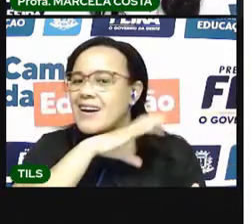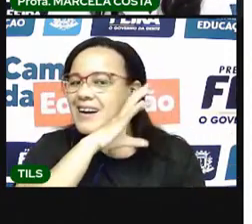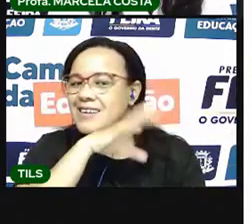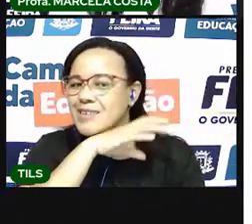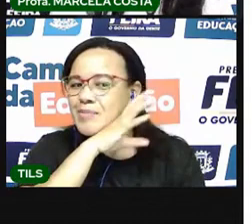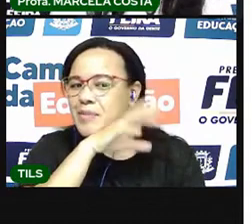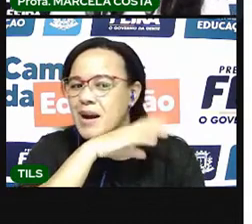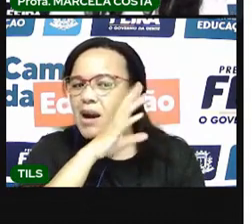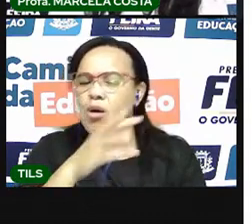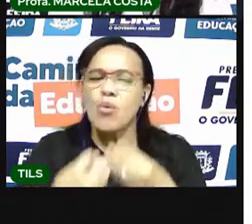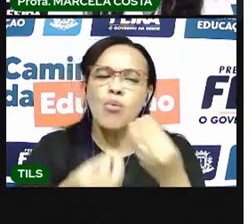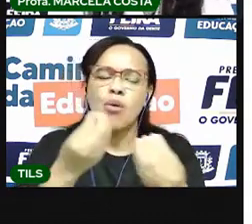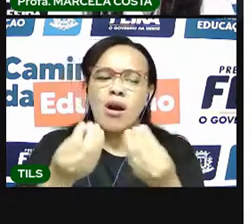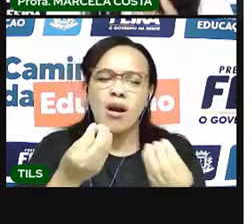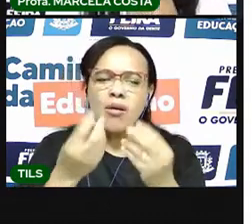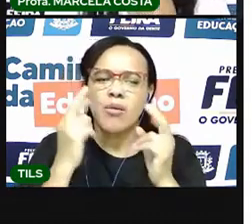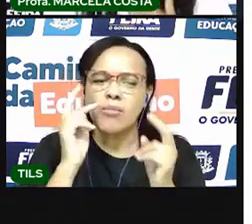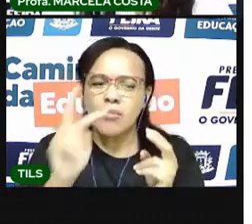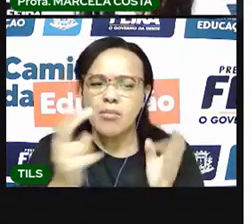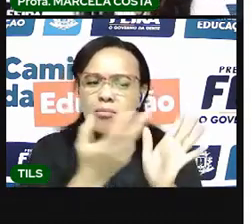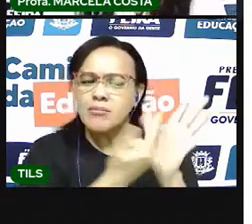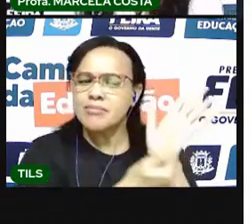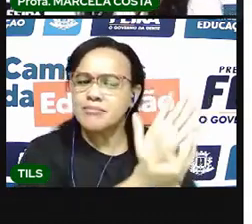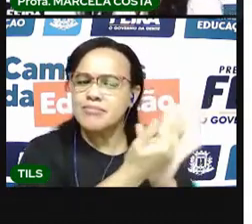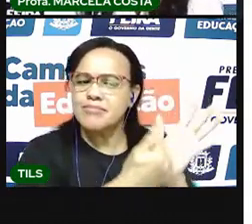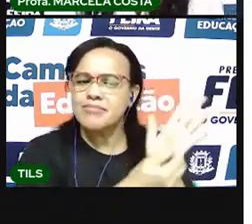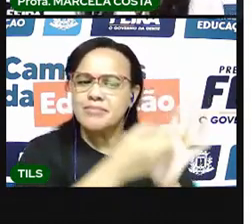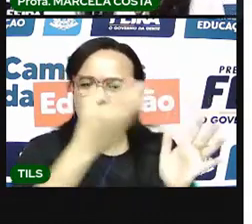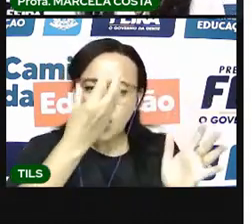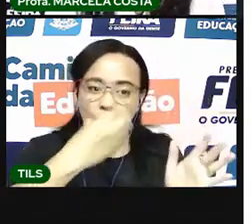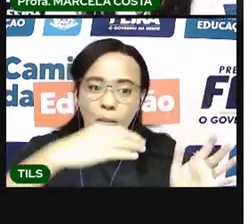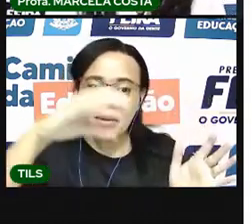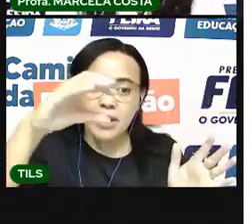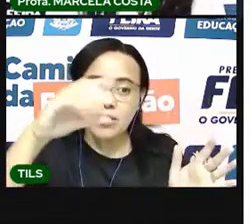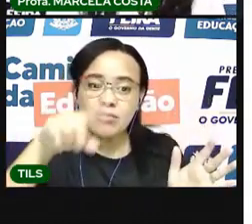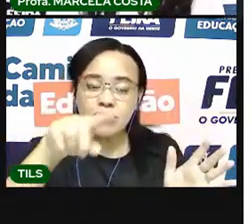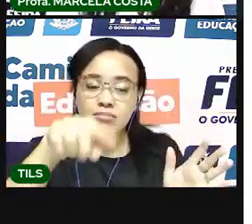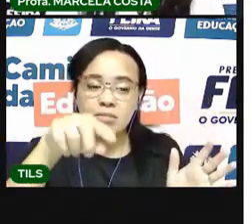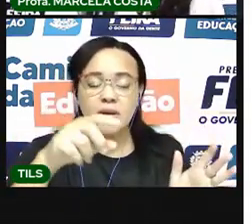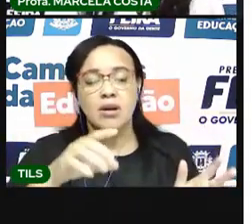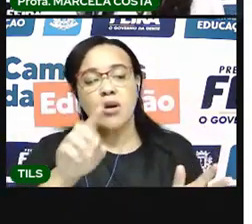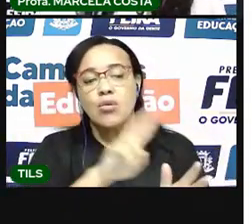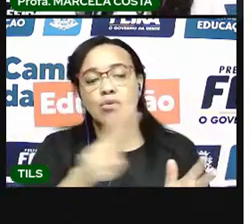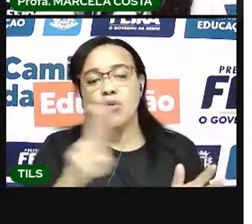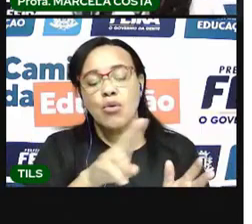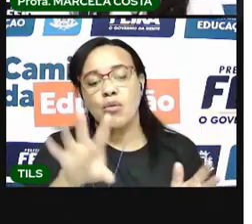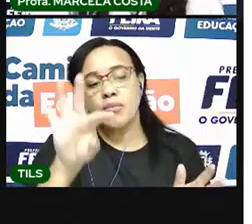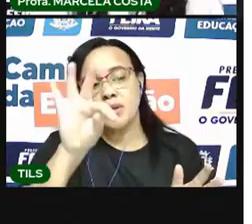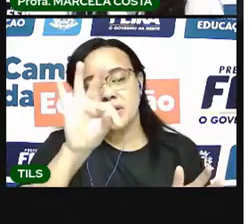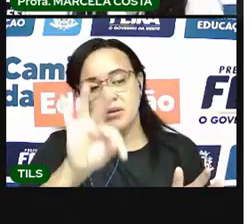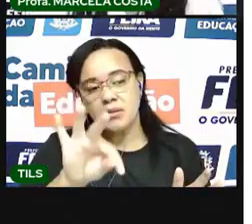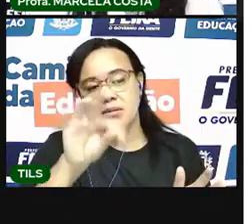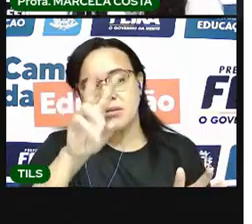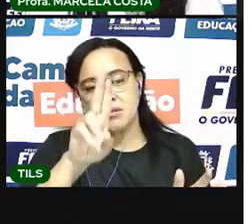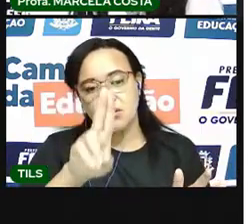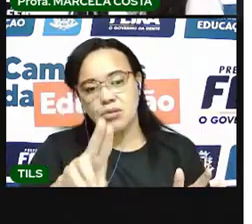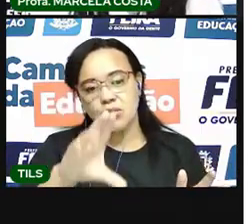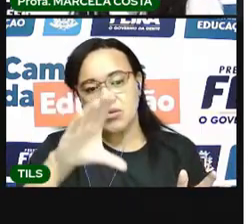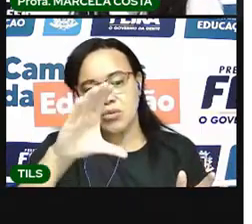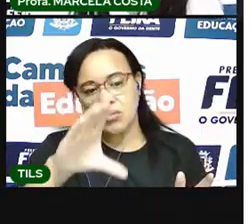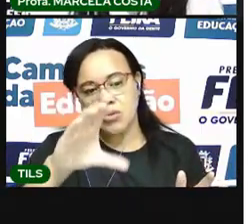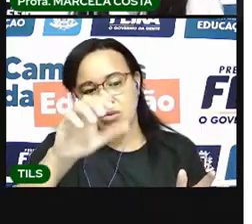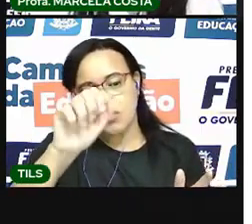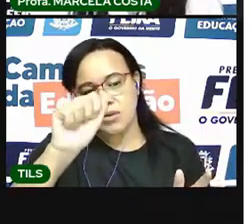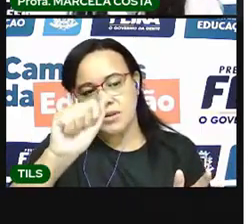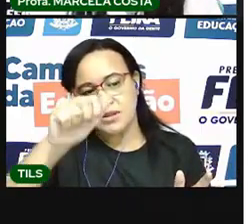Olha esse animalzinho aqui que tem um bico bem comprido. O nome dele é tucano. Vamos ver como a gente